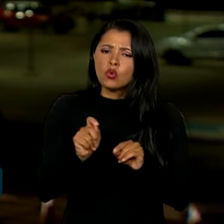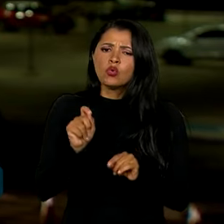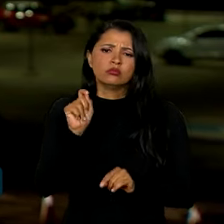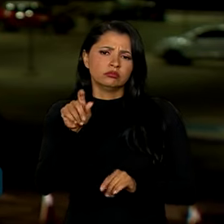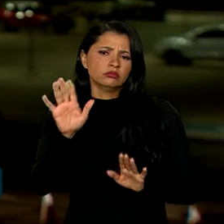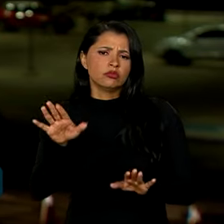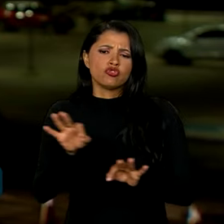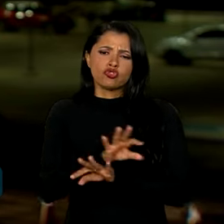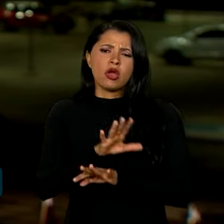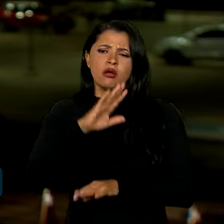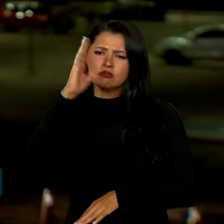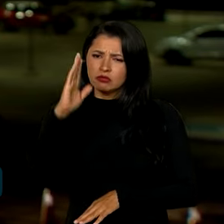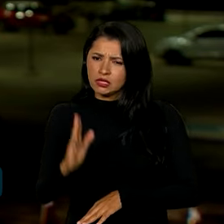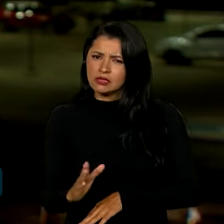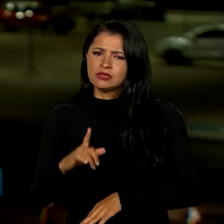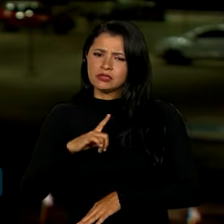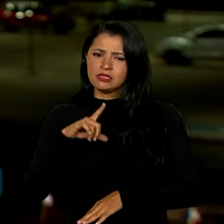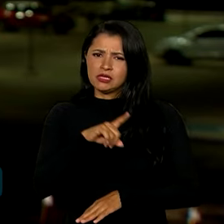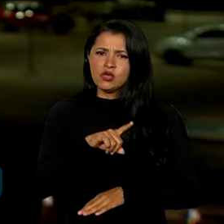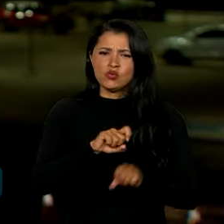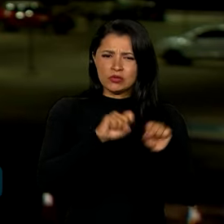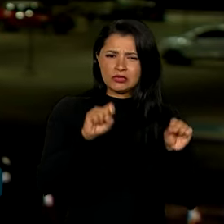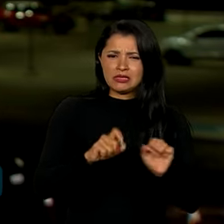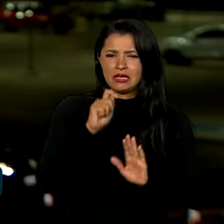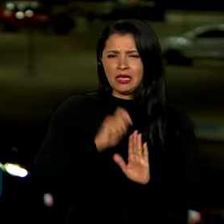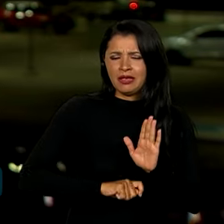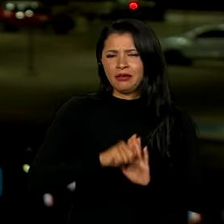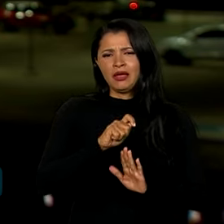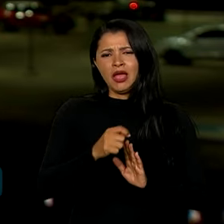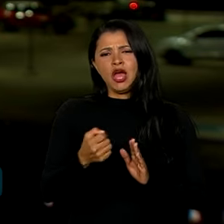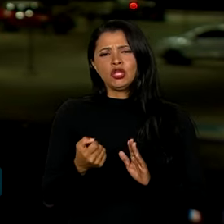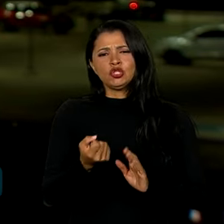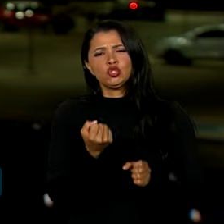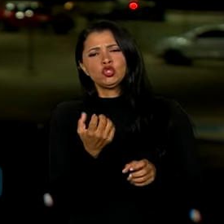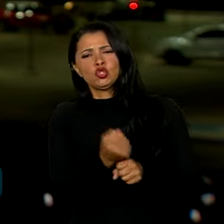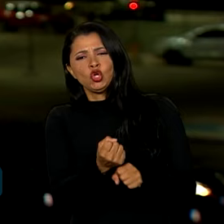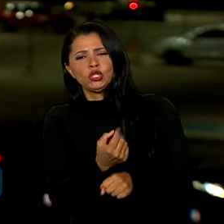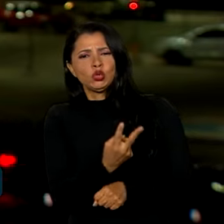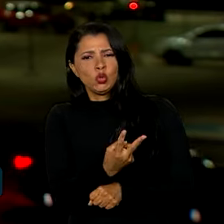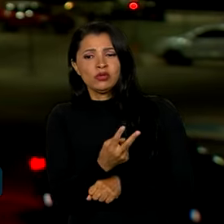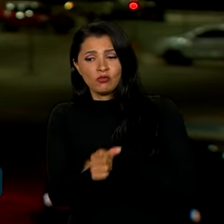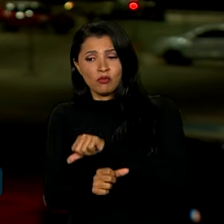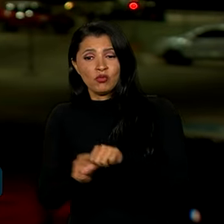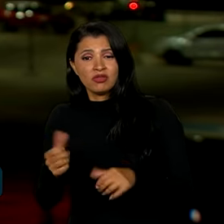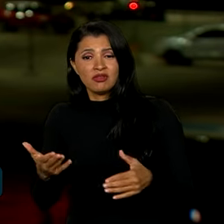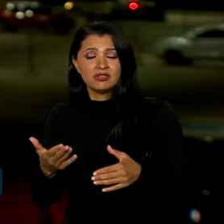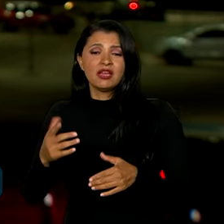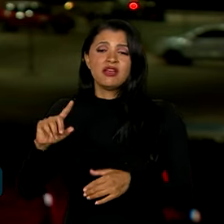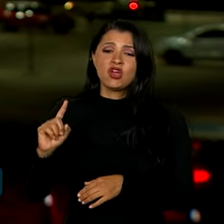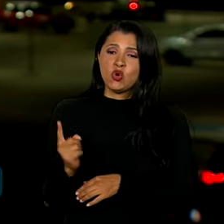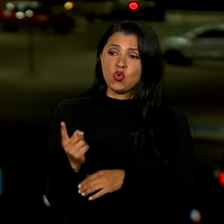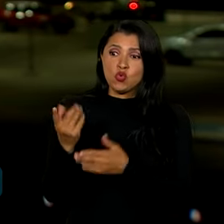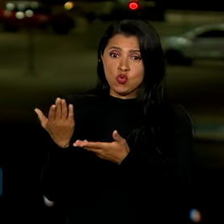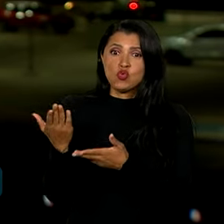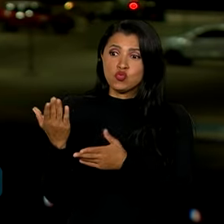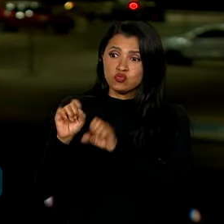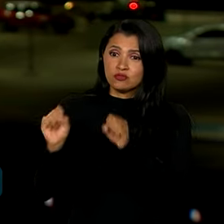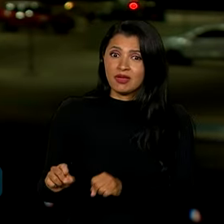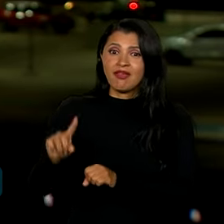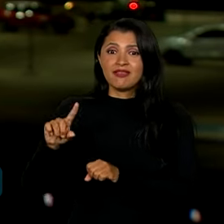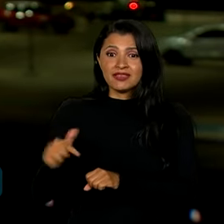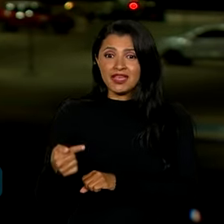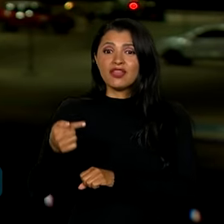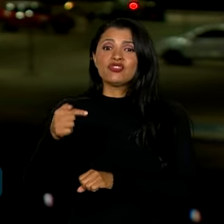saímos. O Brasil saiu de um sistema tributário, que era nota 2, e com a reforma vai para 1, que é nota 7